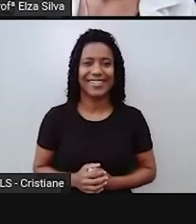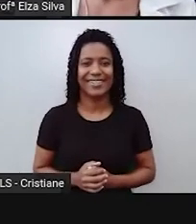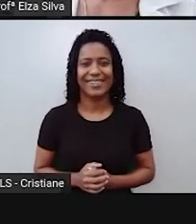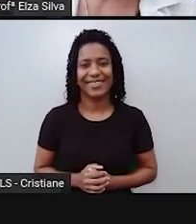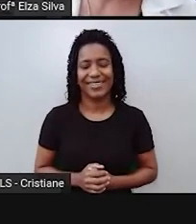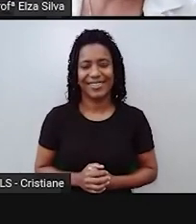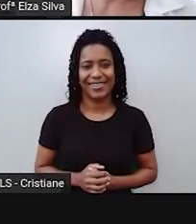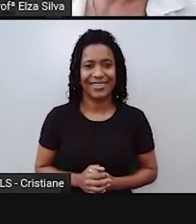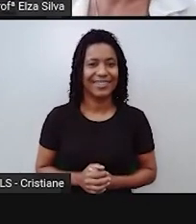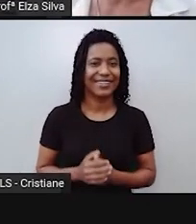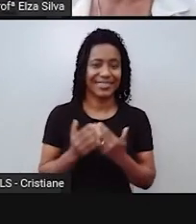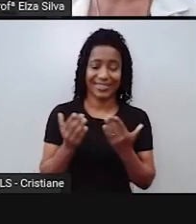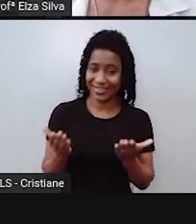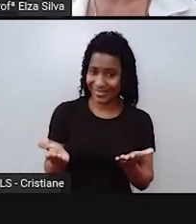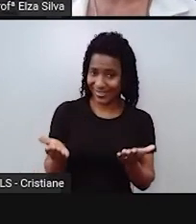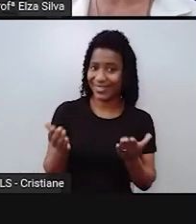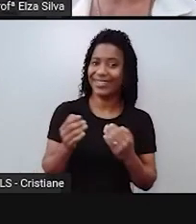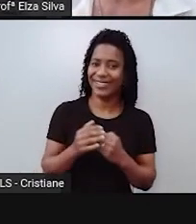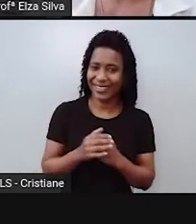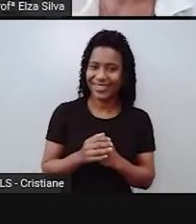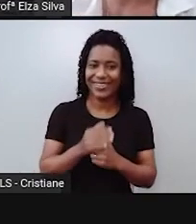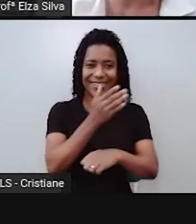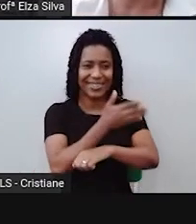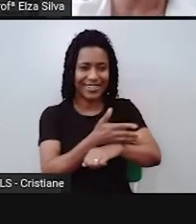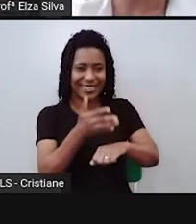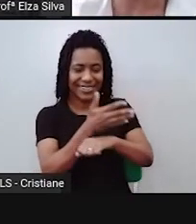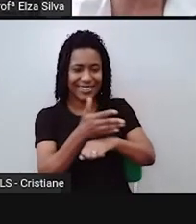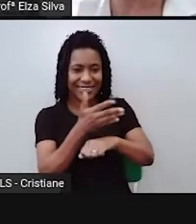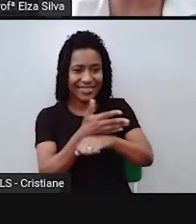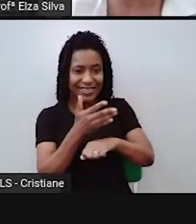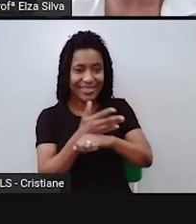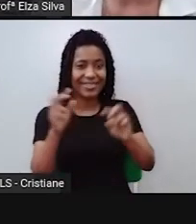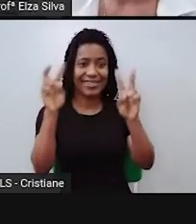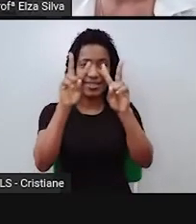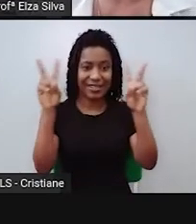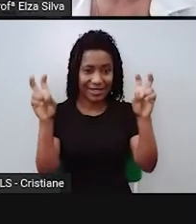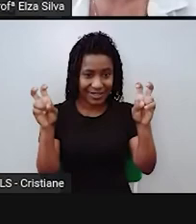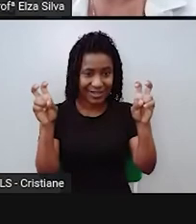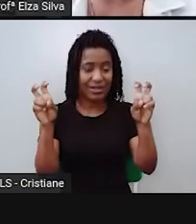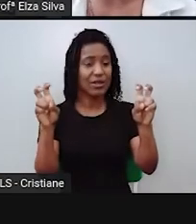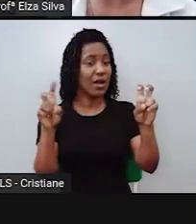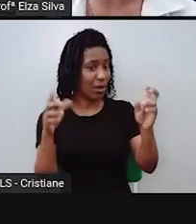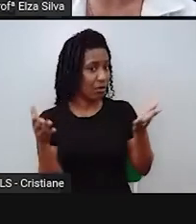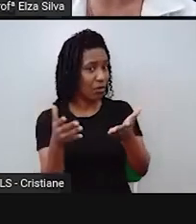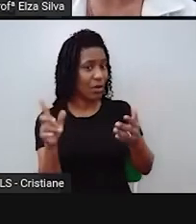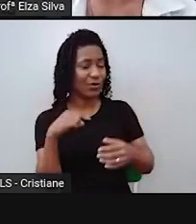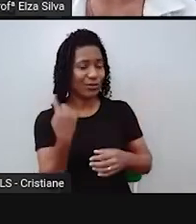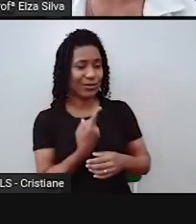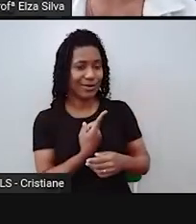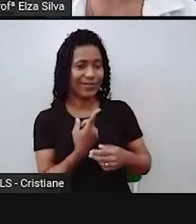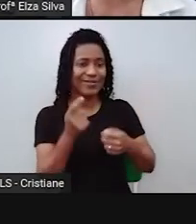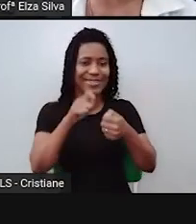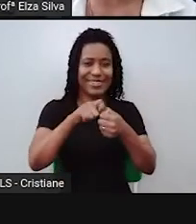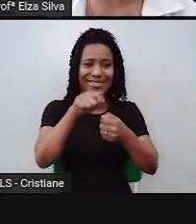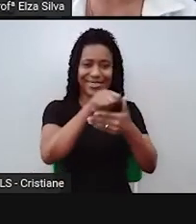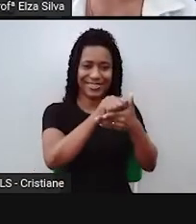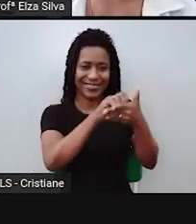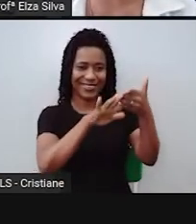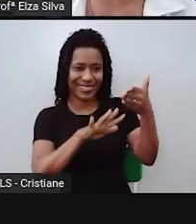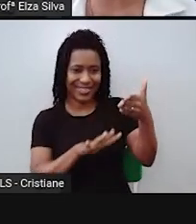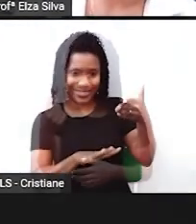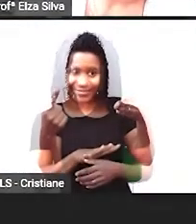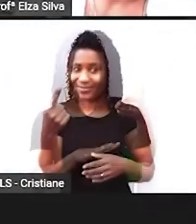E para praticar um pouquinho mais a respeito deste assunto, nós vamos agora realizar essa atividade